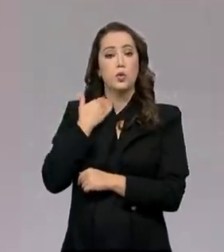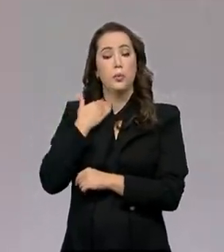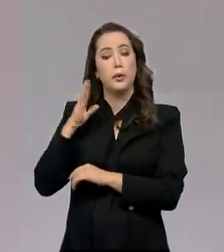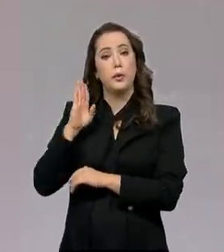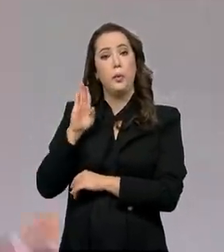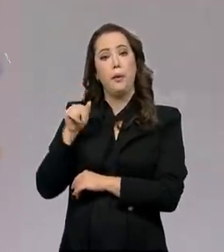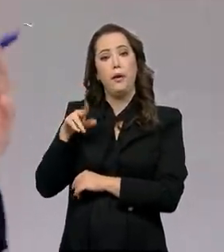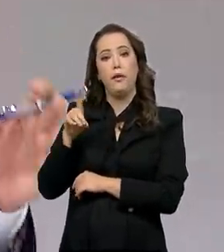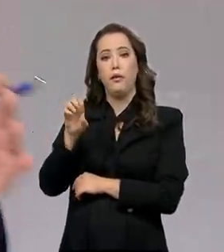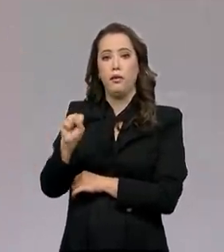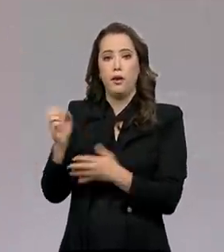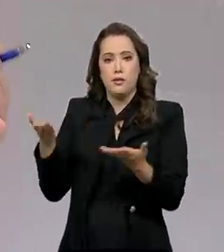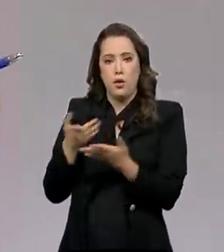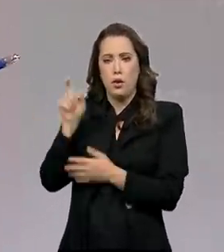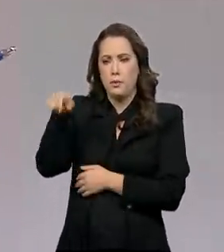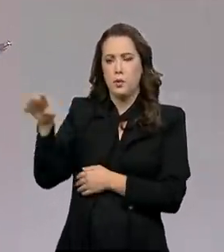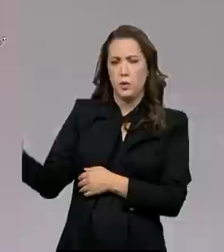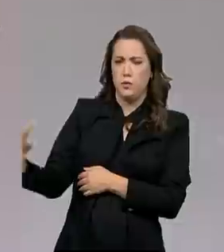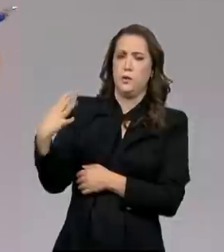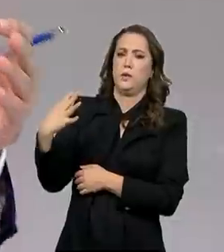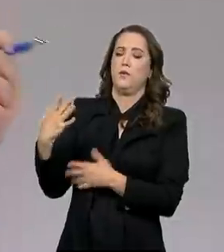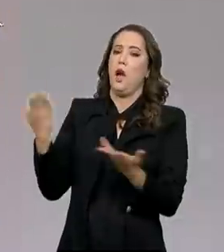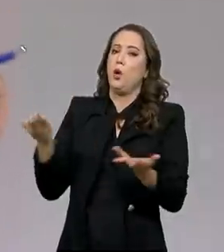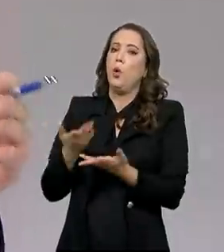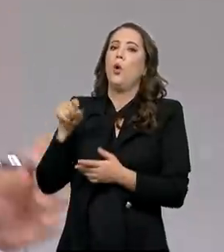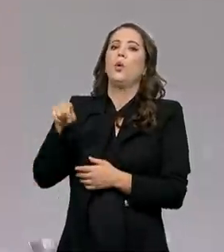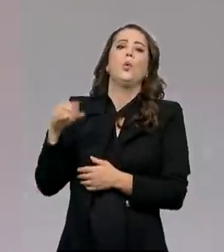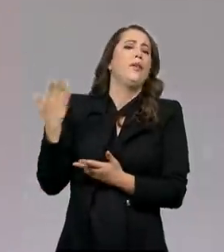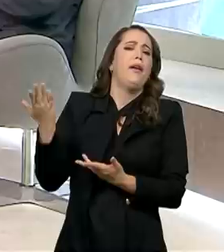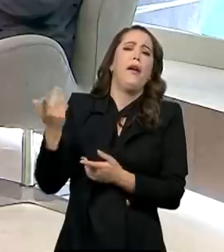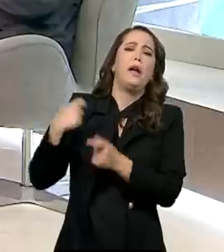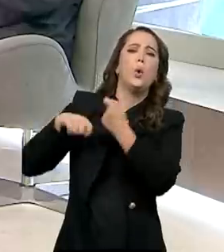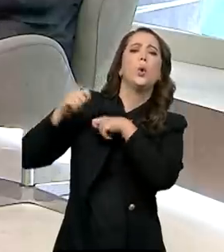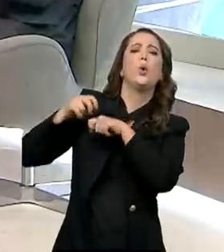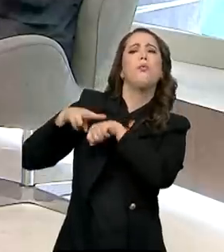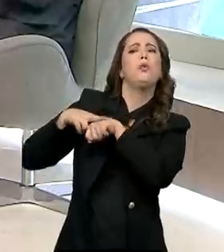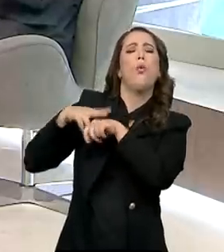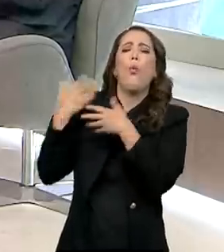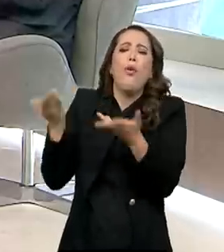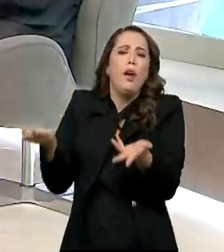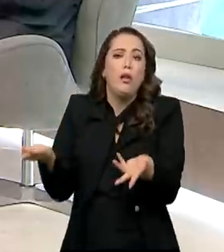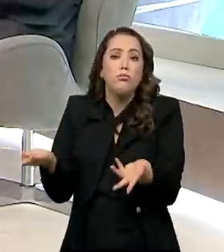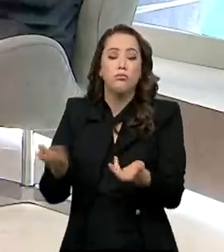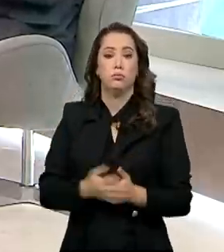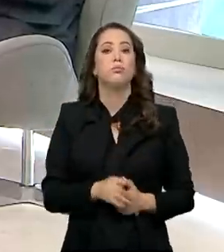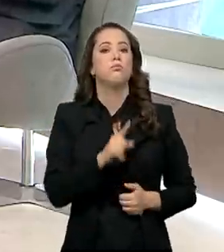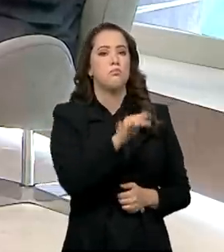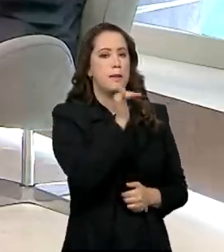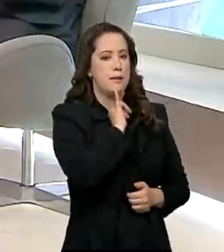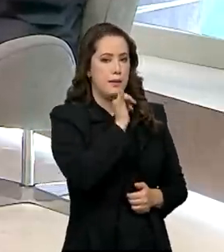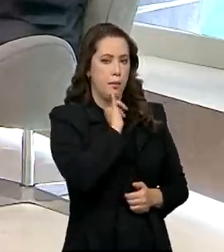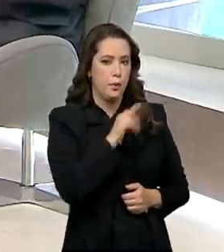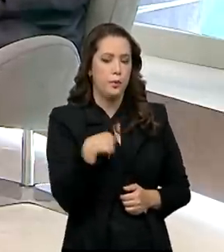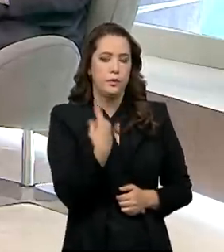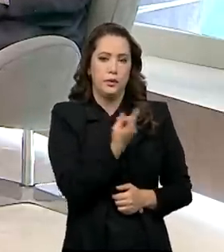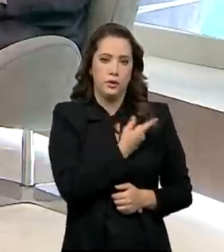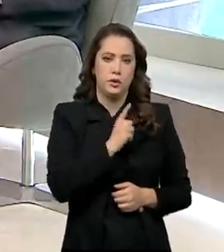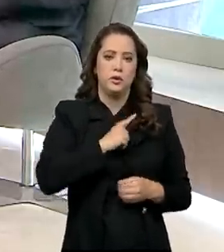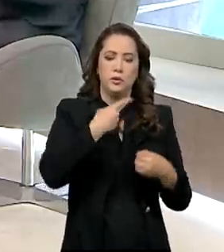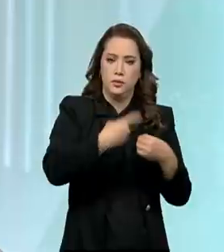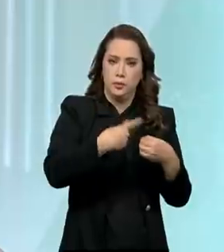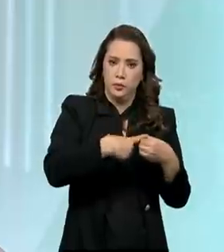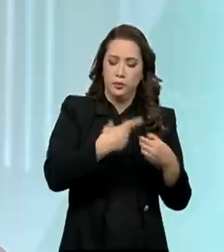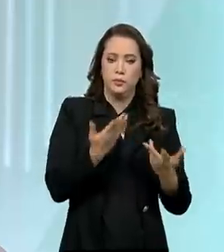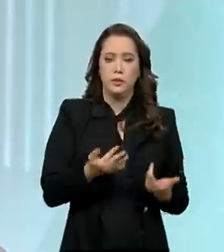sentido, para o telespectador que está nos ouvindo, o que seria a economia verde? Eu vou te dar alguns exemplos. Um exemplo que a gente tem na cidade.